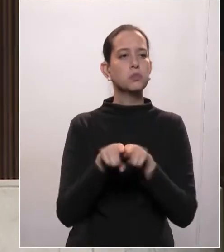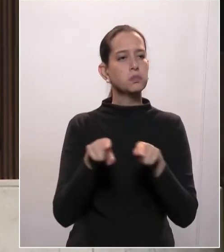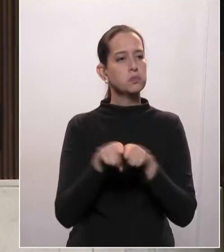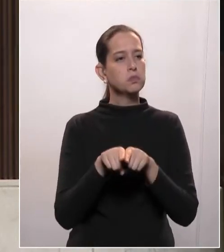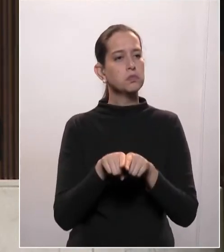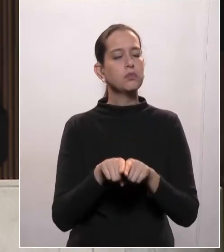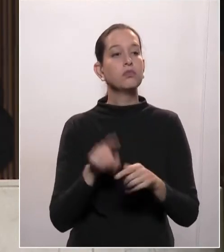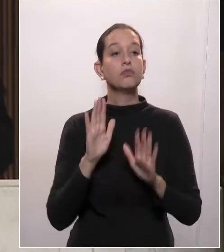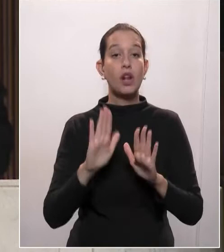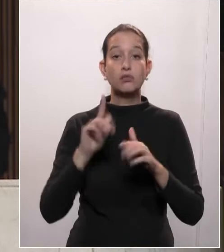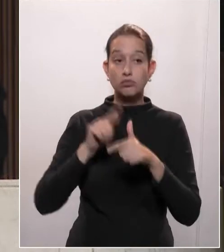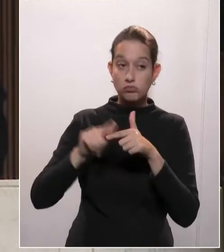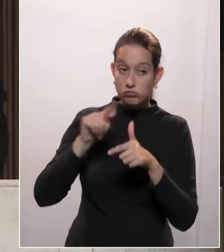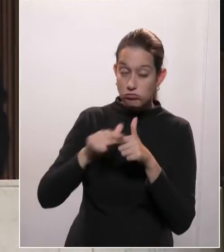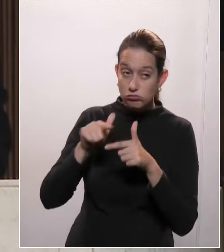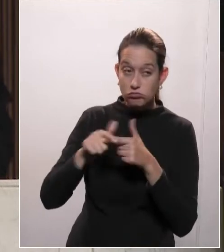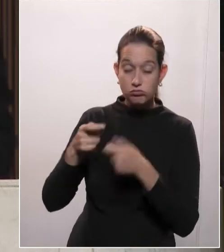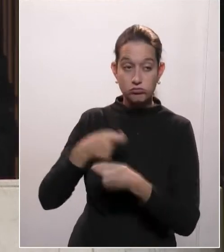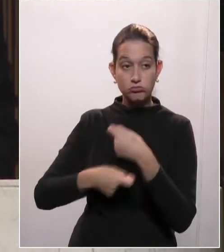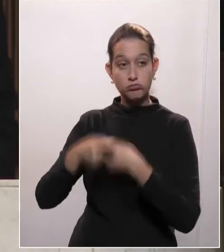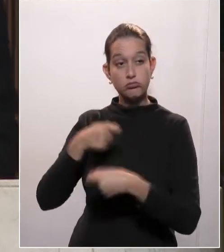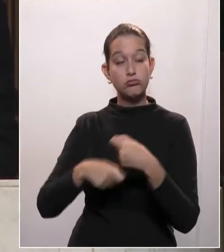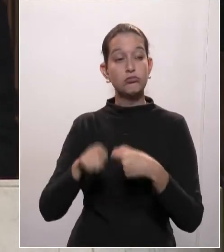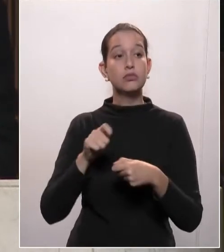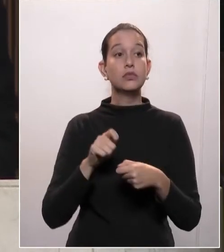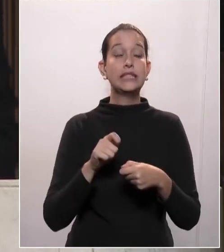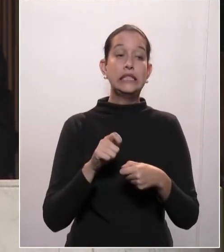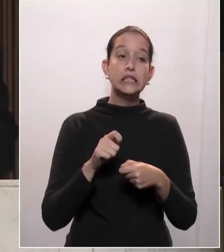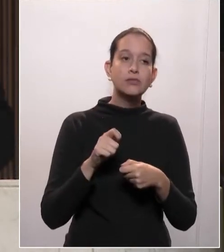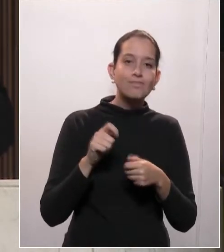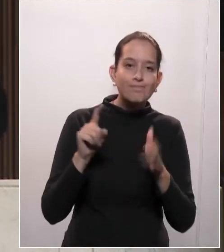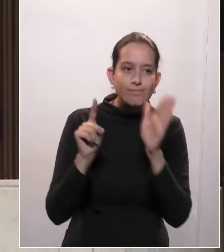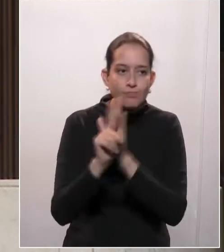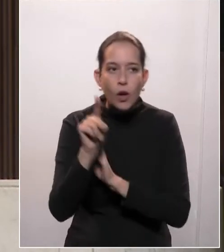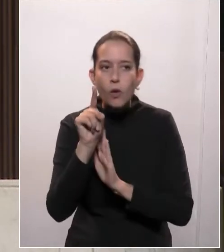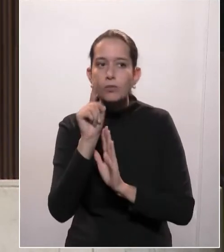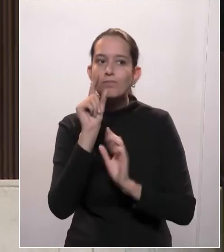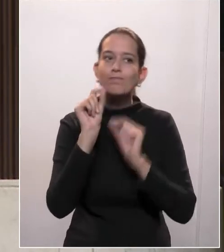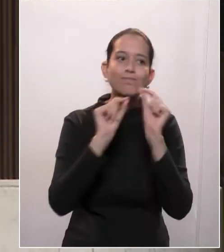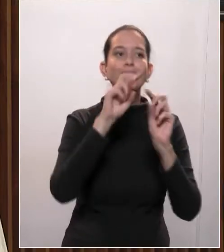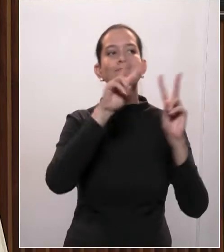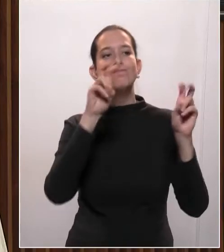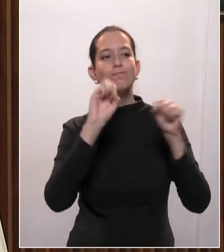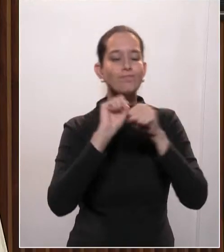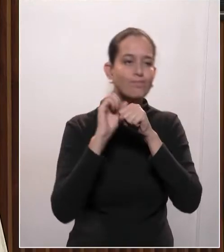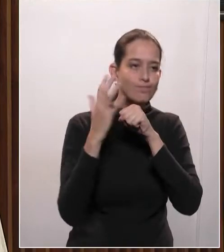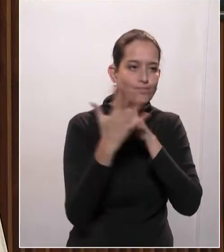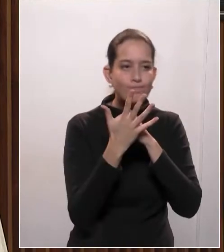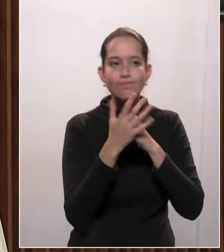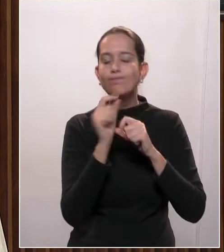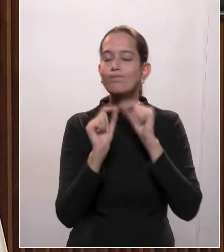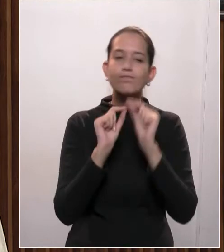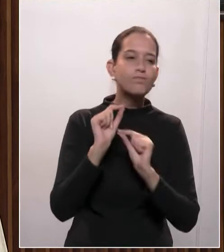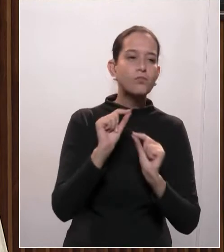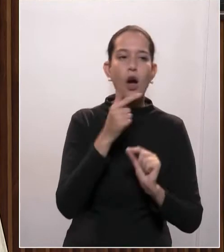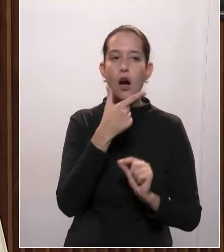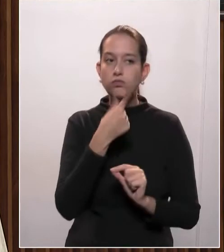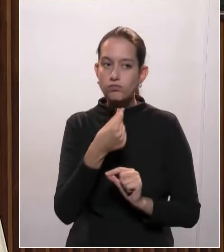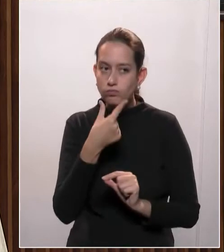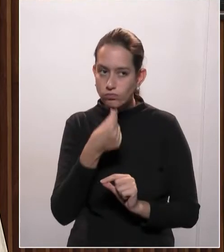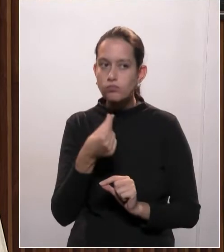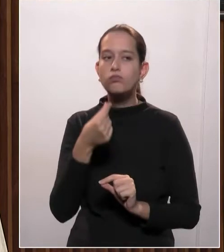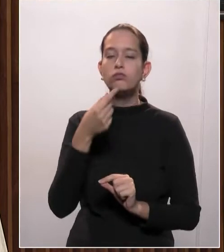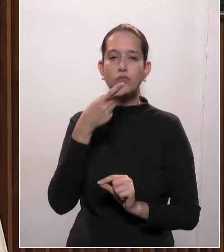Mas quando perguntado sobre o coronavírus, ele deu informações, que são